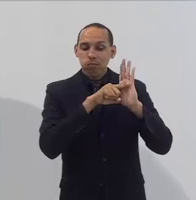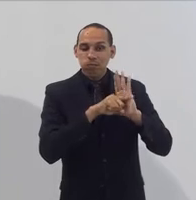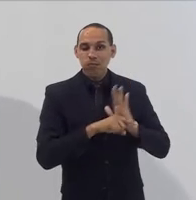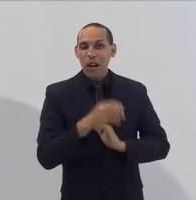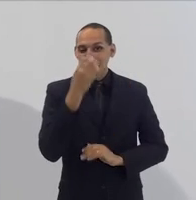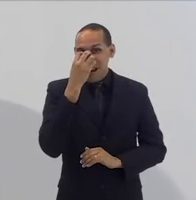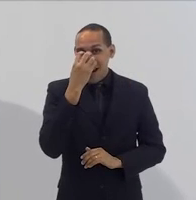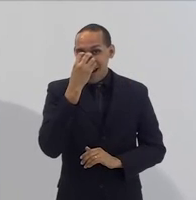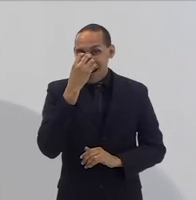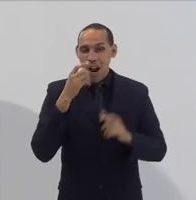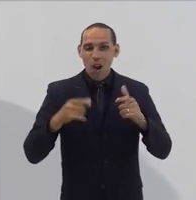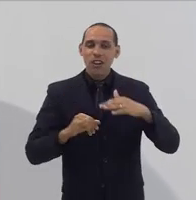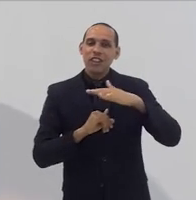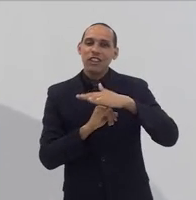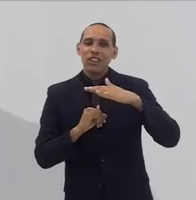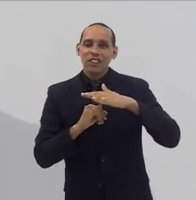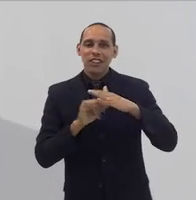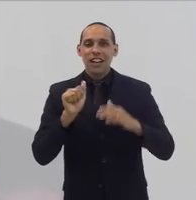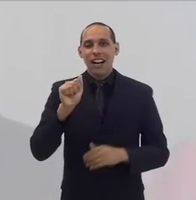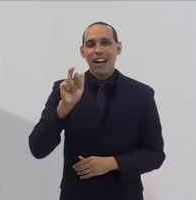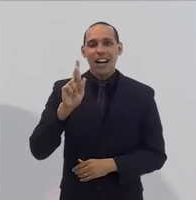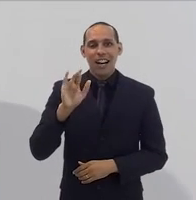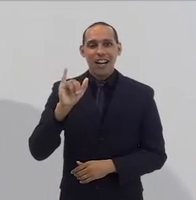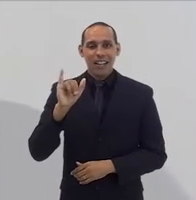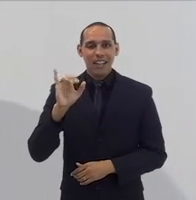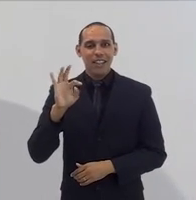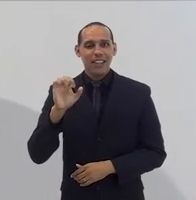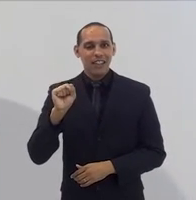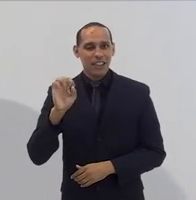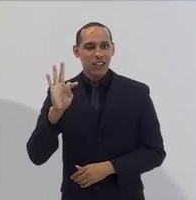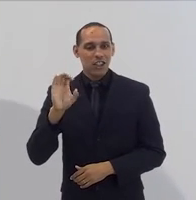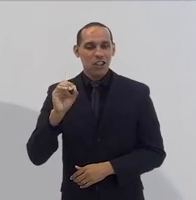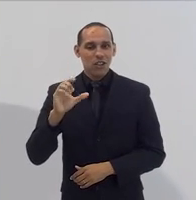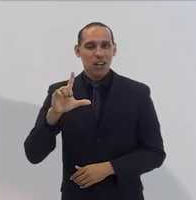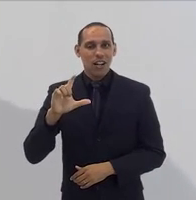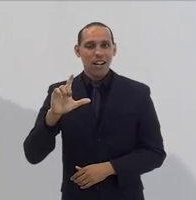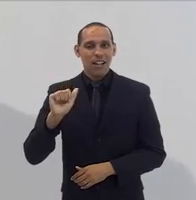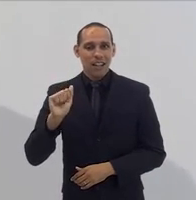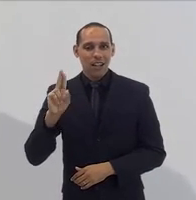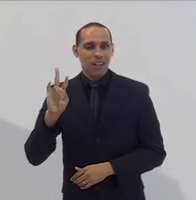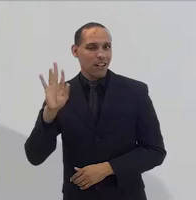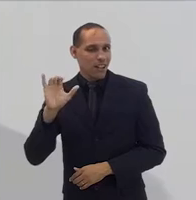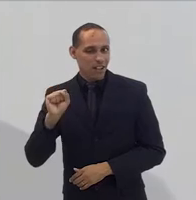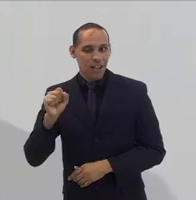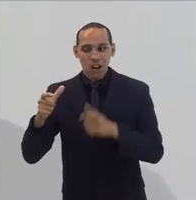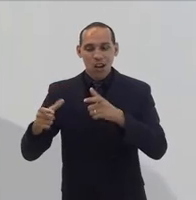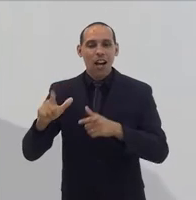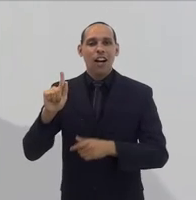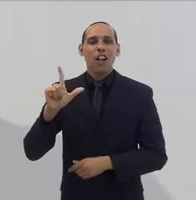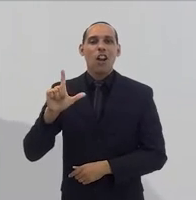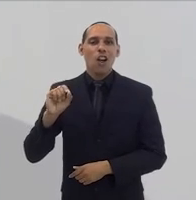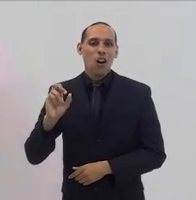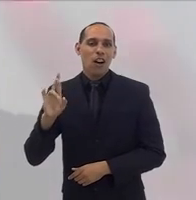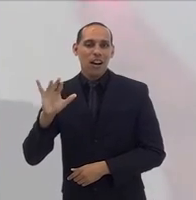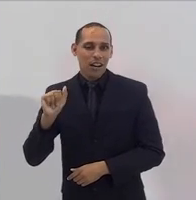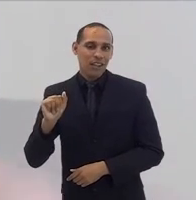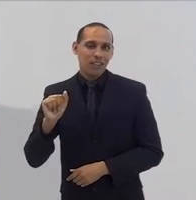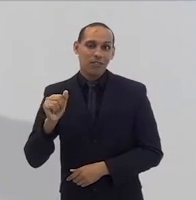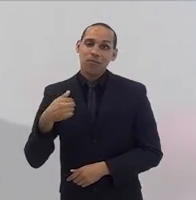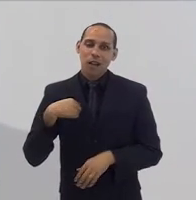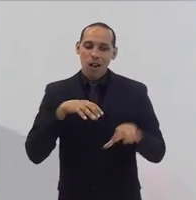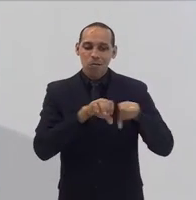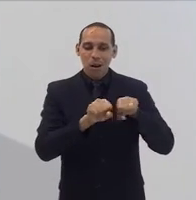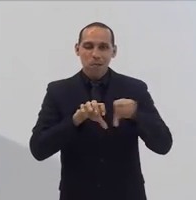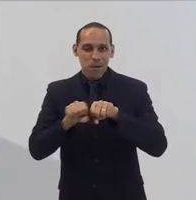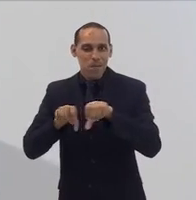pesquisei a palhaçaria no Instituto Aristoclautas, ali na Glória. Então, são as